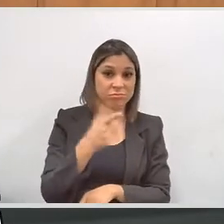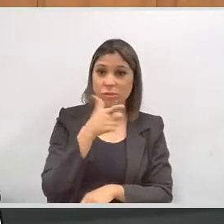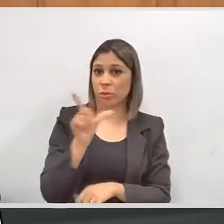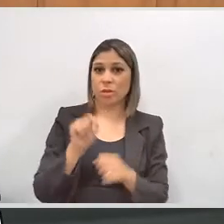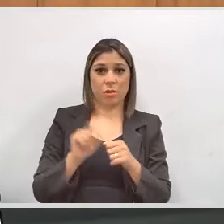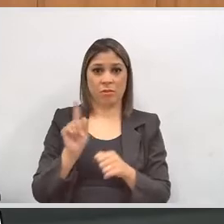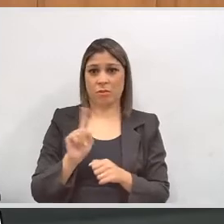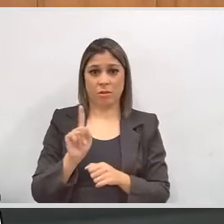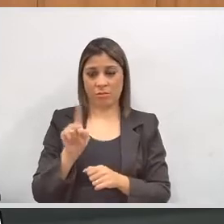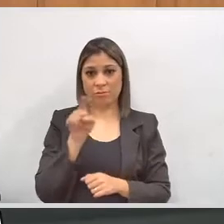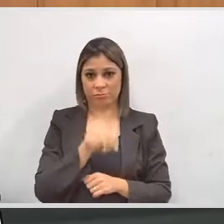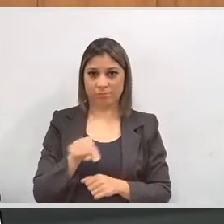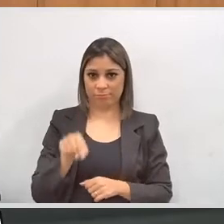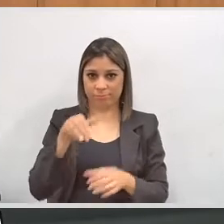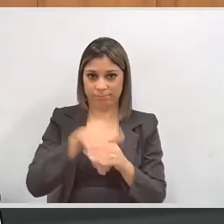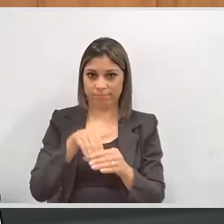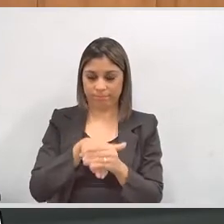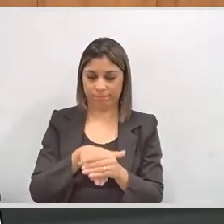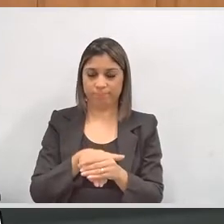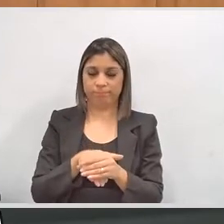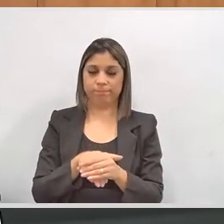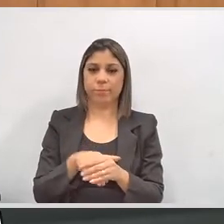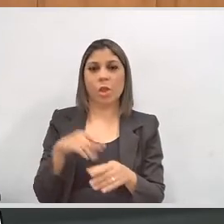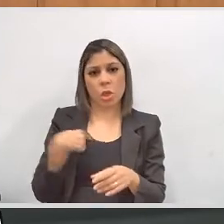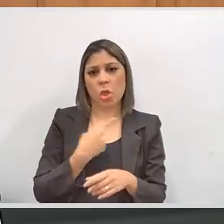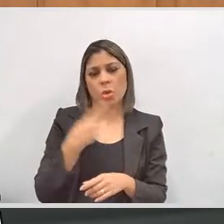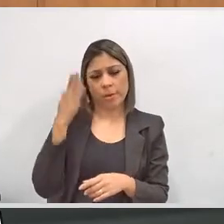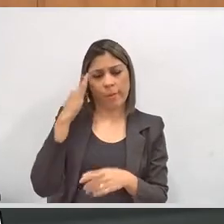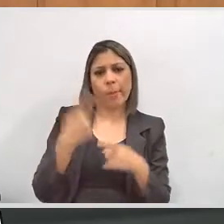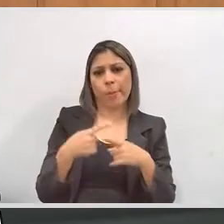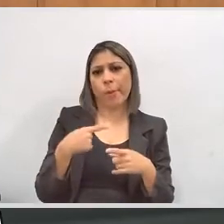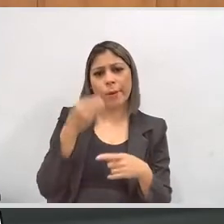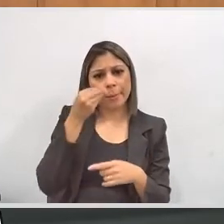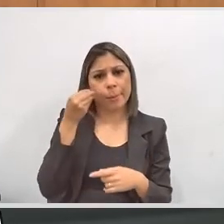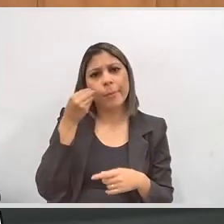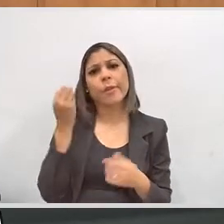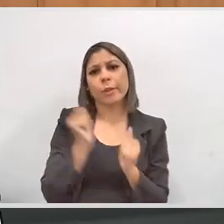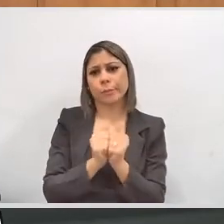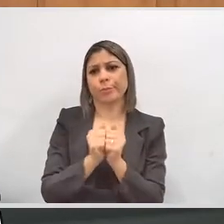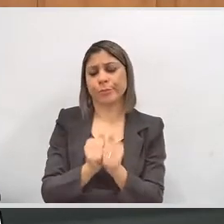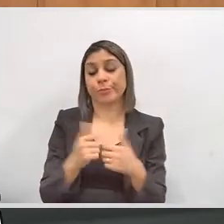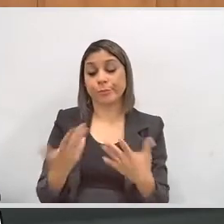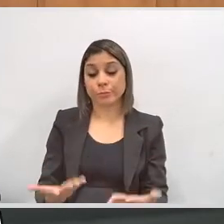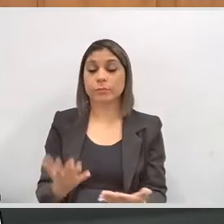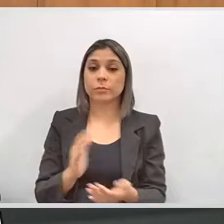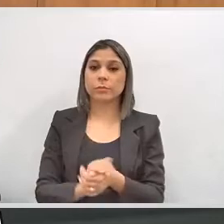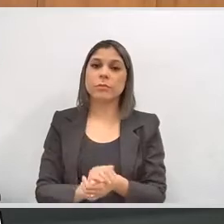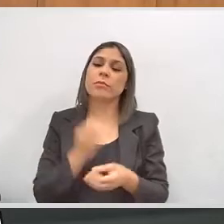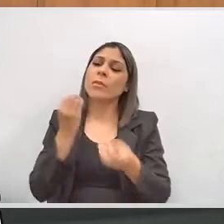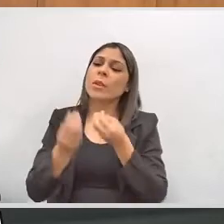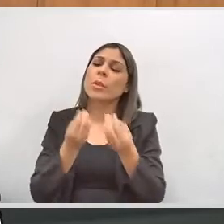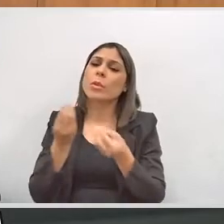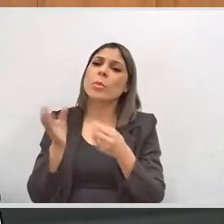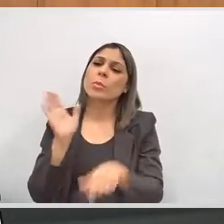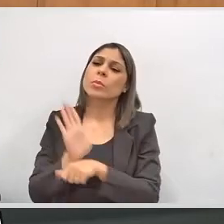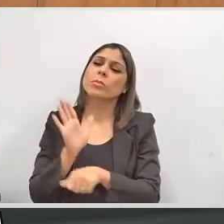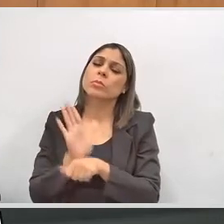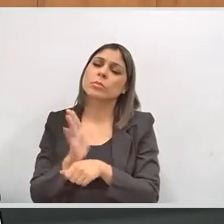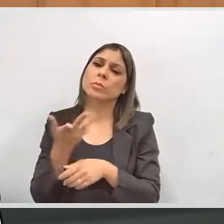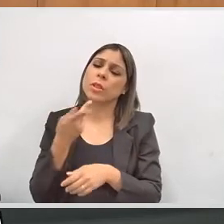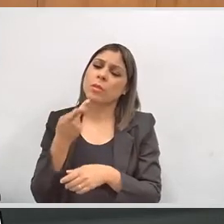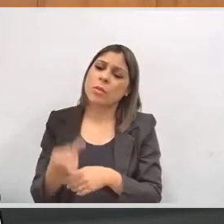ele vai ter a dificuldade. Nós sabemos disso, que é apelidamento normal. Então, quais seriam essas condições